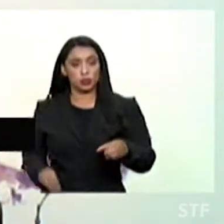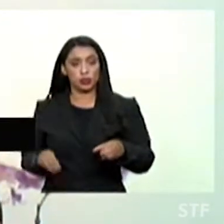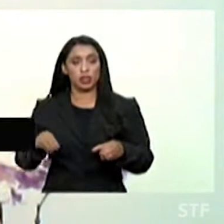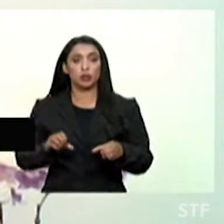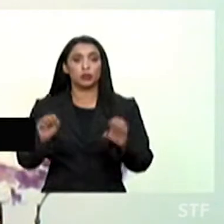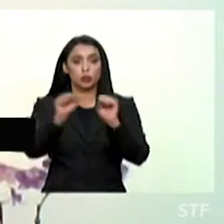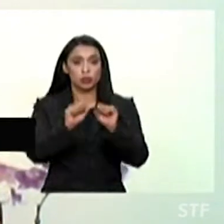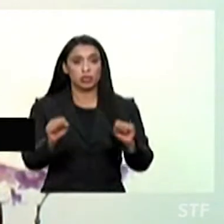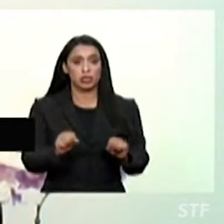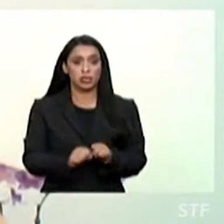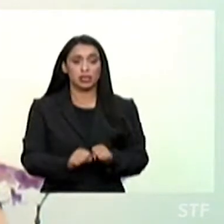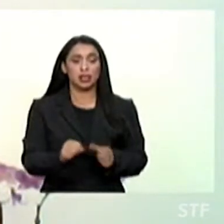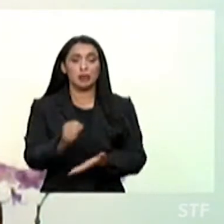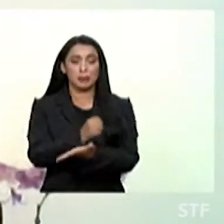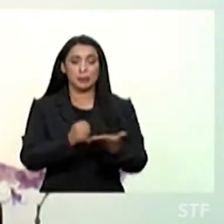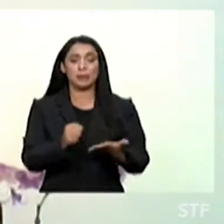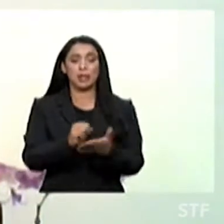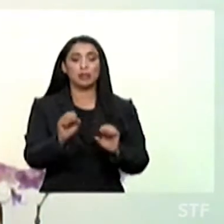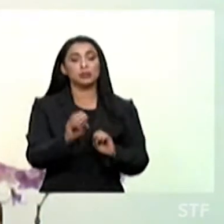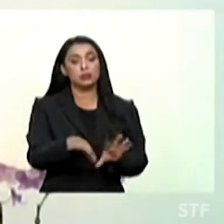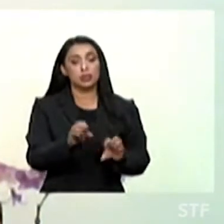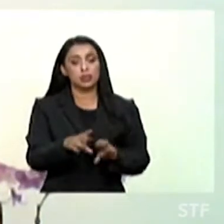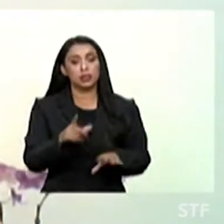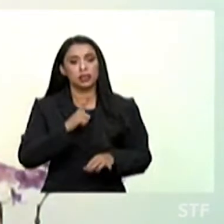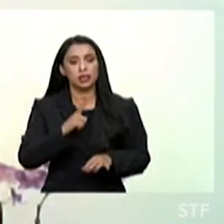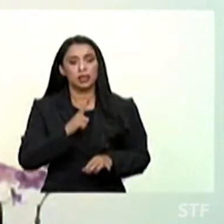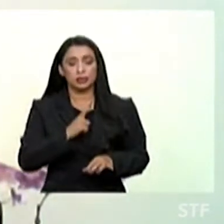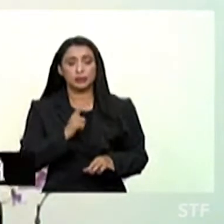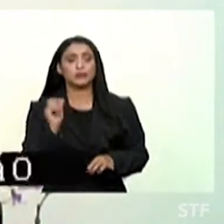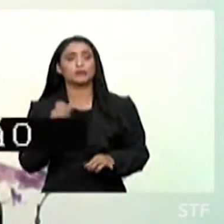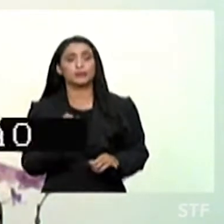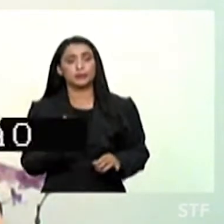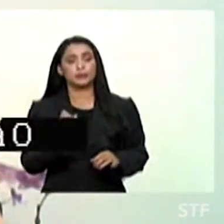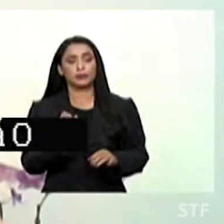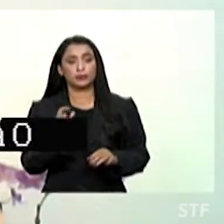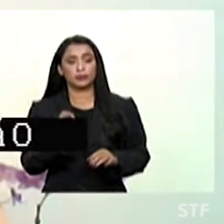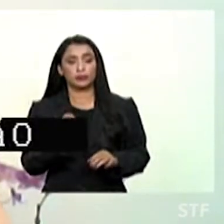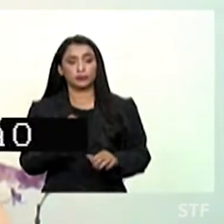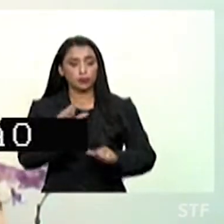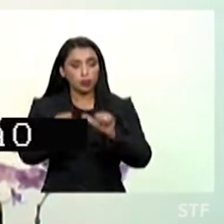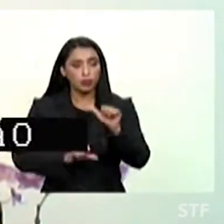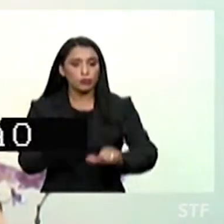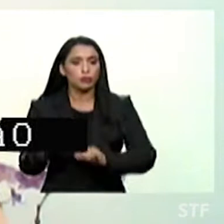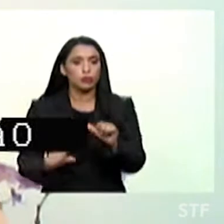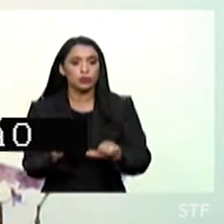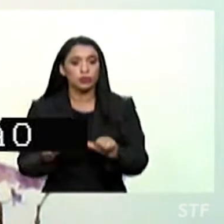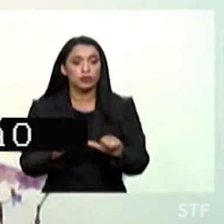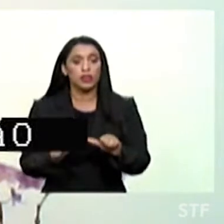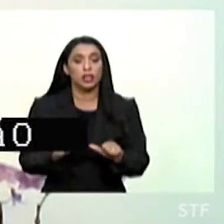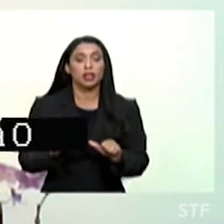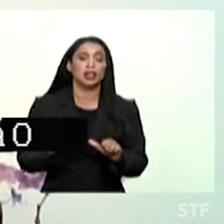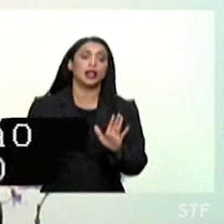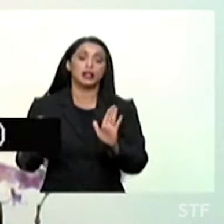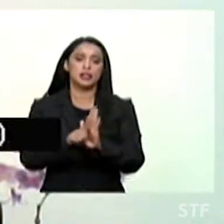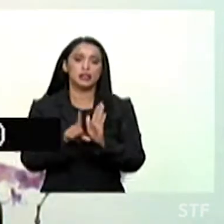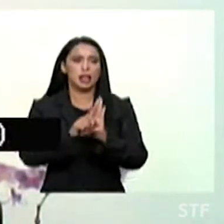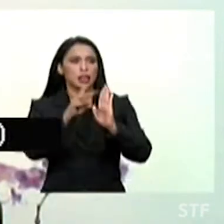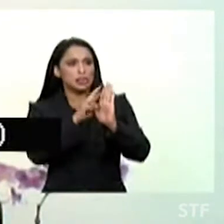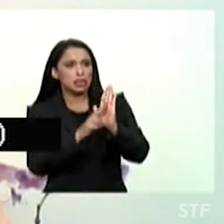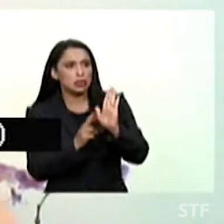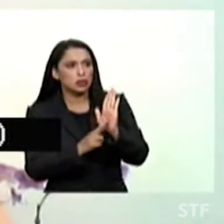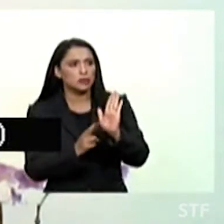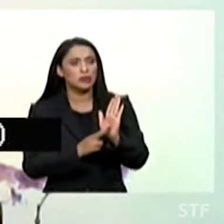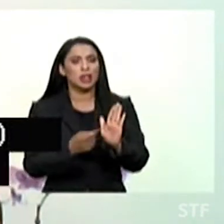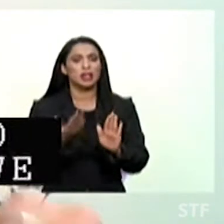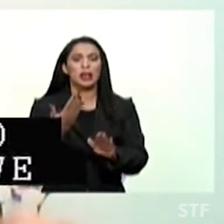vedada. Assim, cabe aos Estados-partes adotarem medidas voltadas a modificar ou abolir leis, regulamentações, costumes e